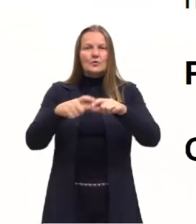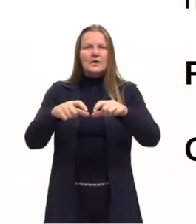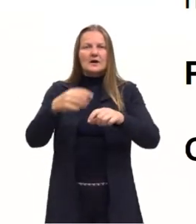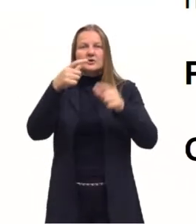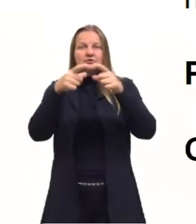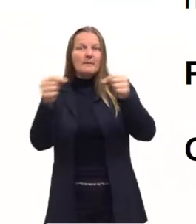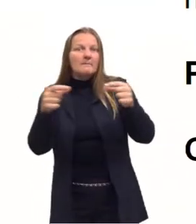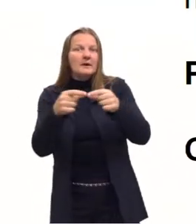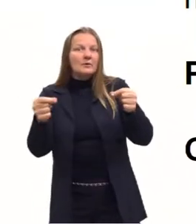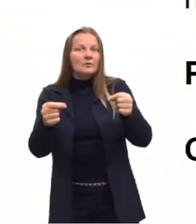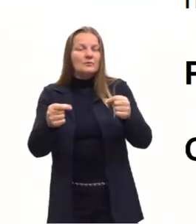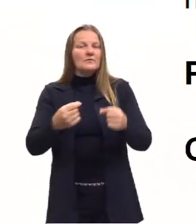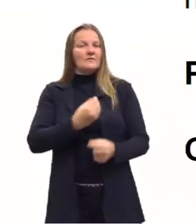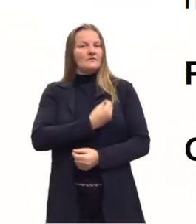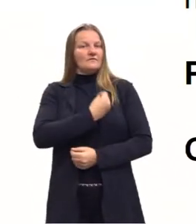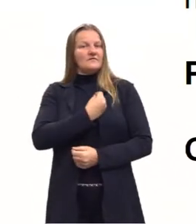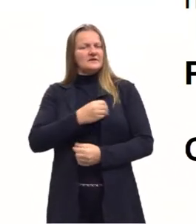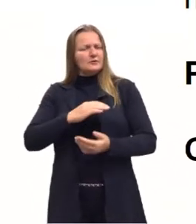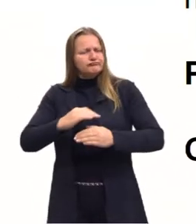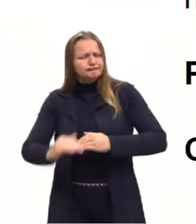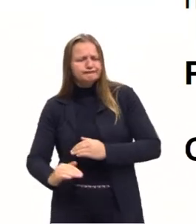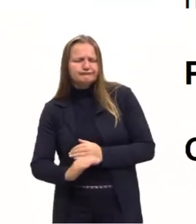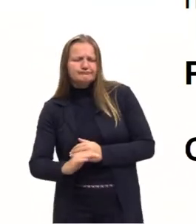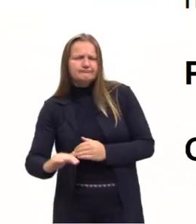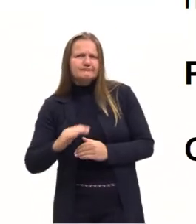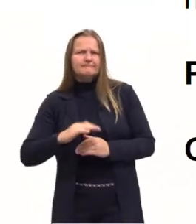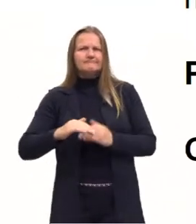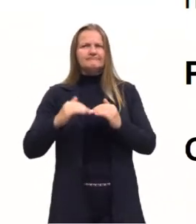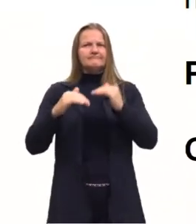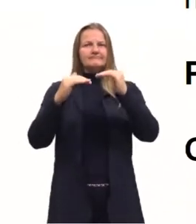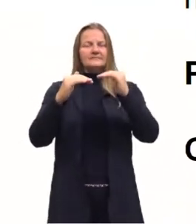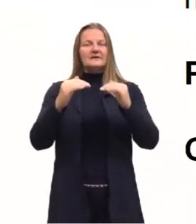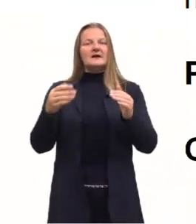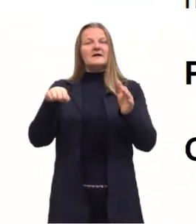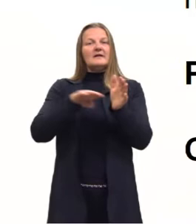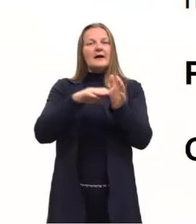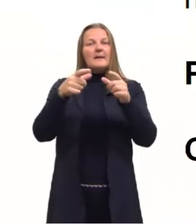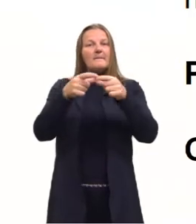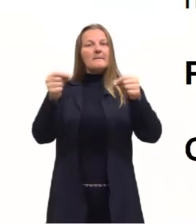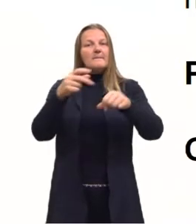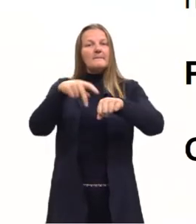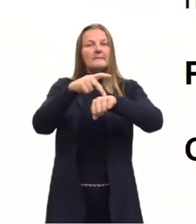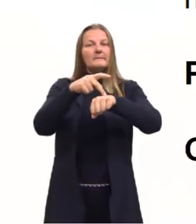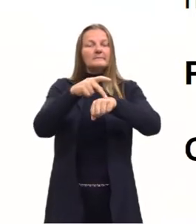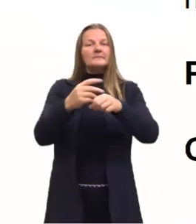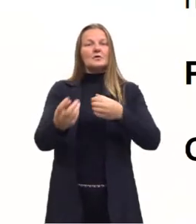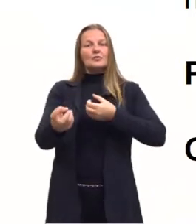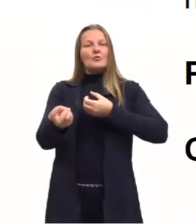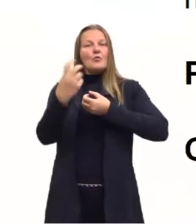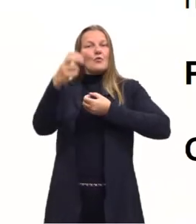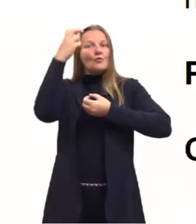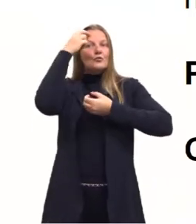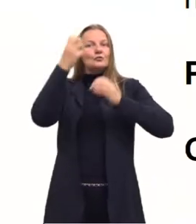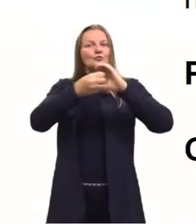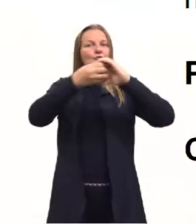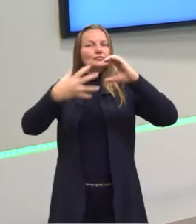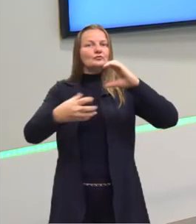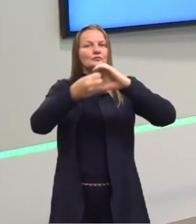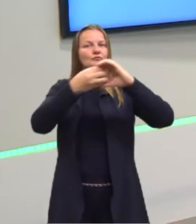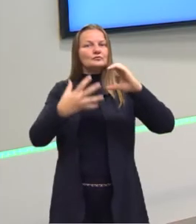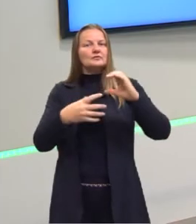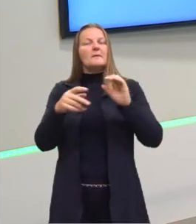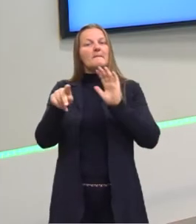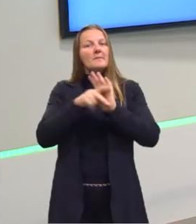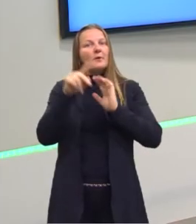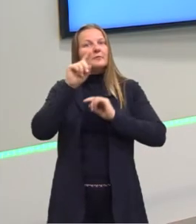no Japão, e a gente é criado desde pequenininho lá naquele país, nós vamos o quê? Incorporar as características e a